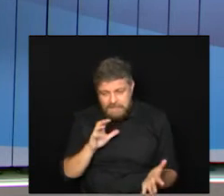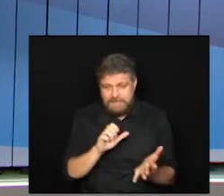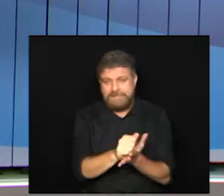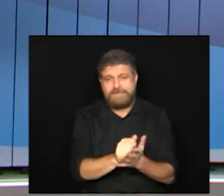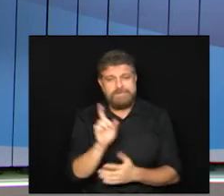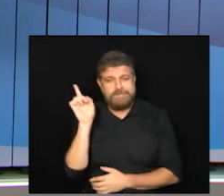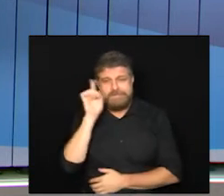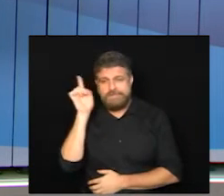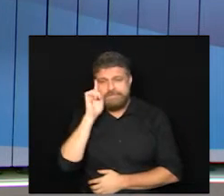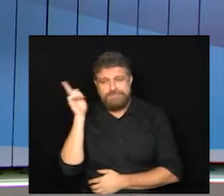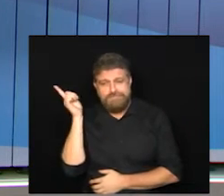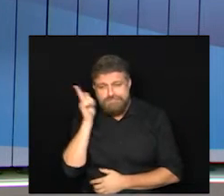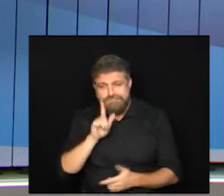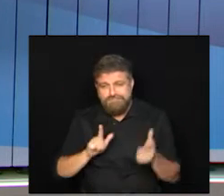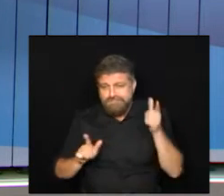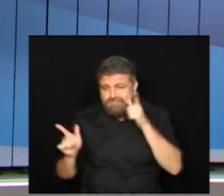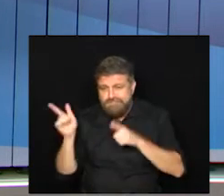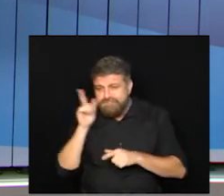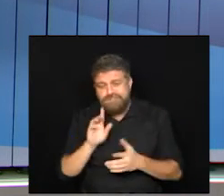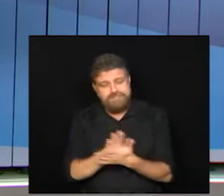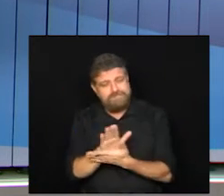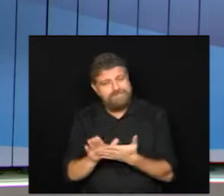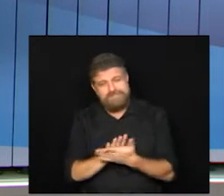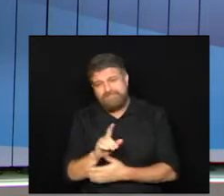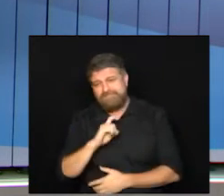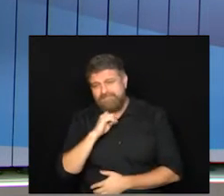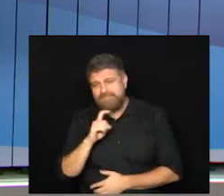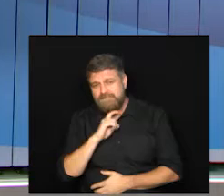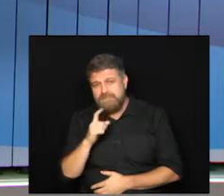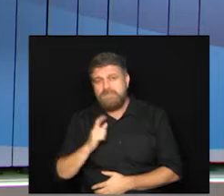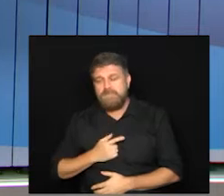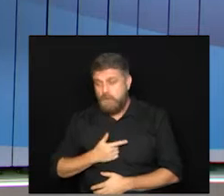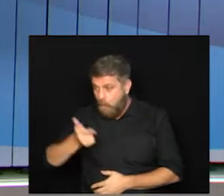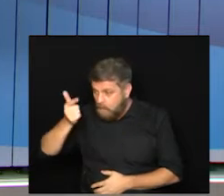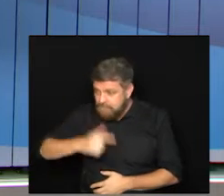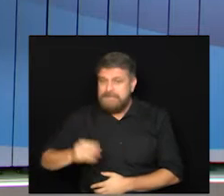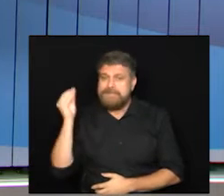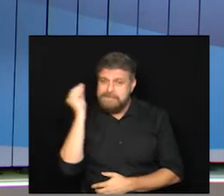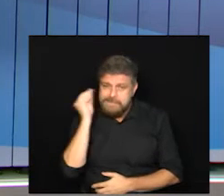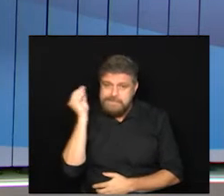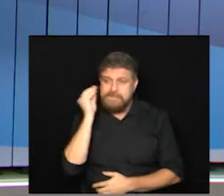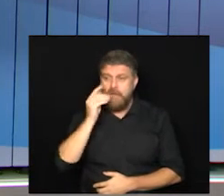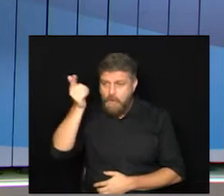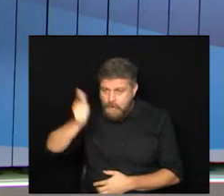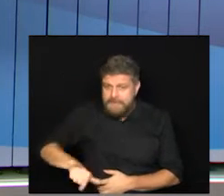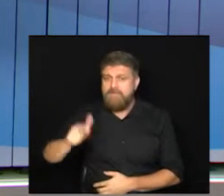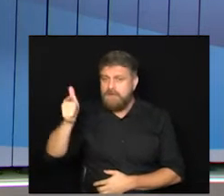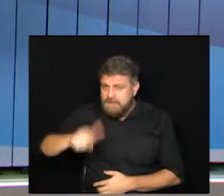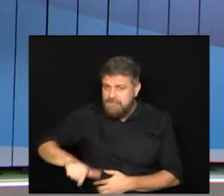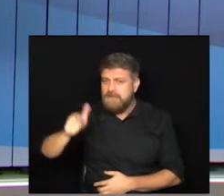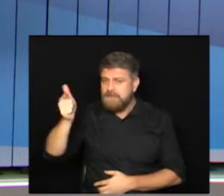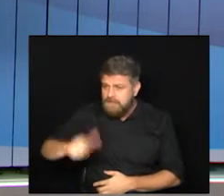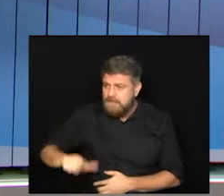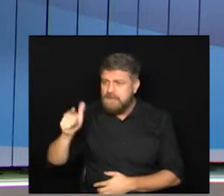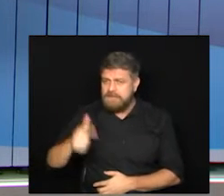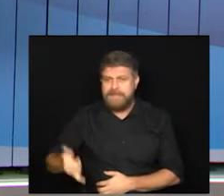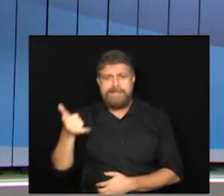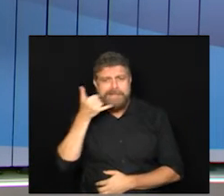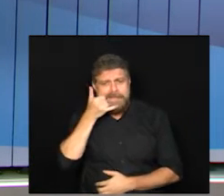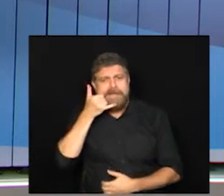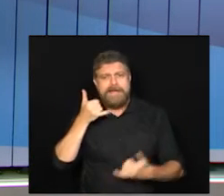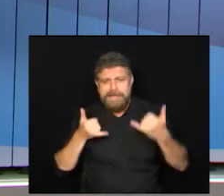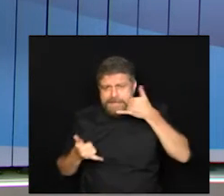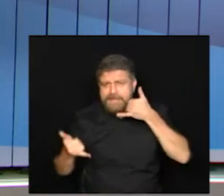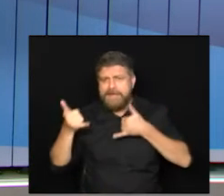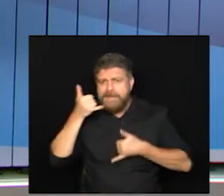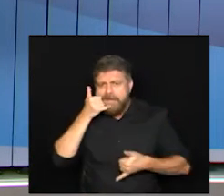mas não consigo falar com ninguém vai tentando Almiro de Oliveira permaneça ligando